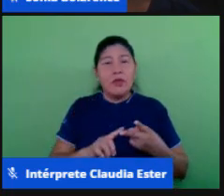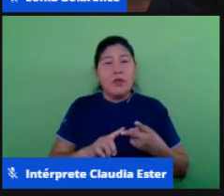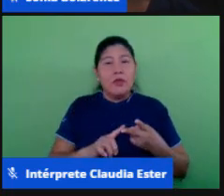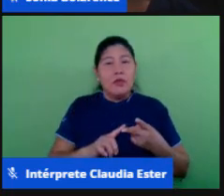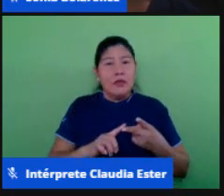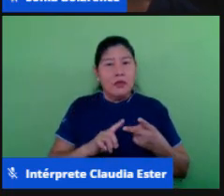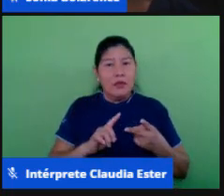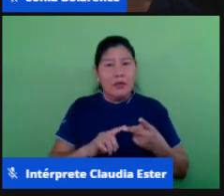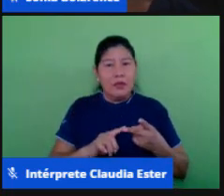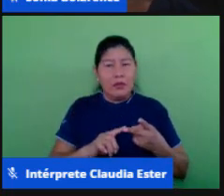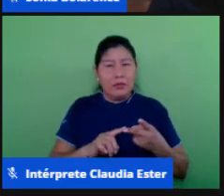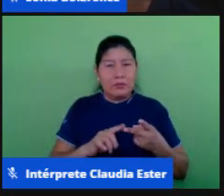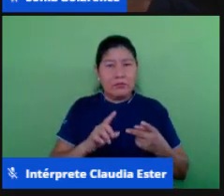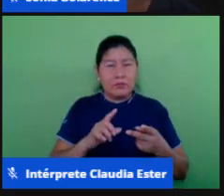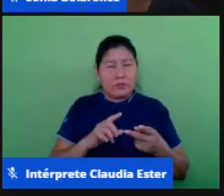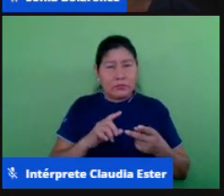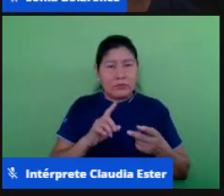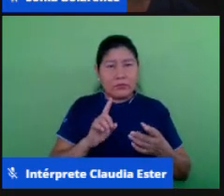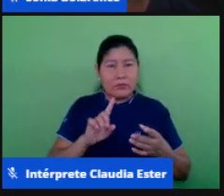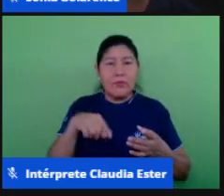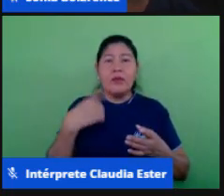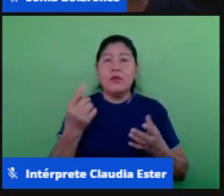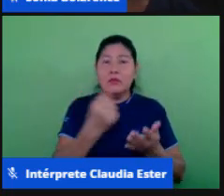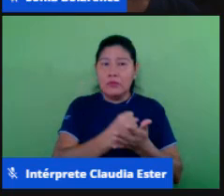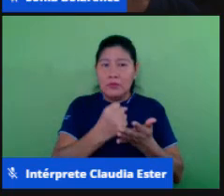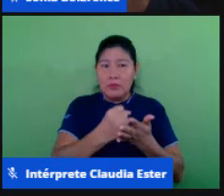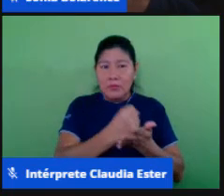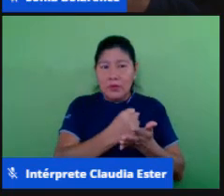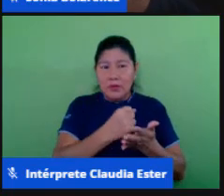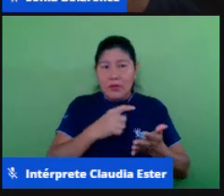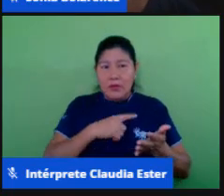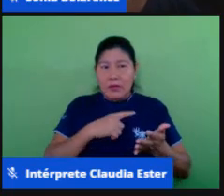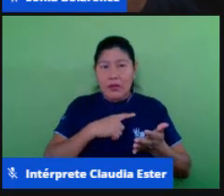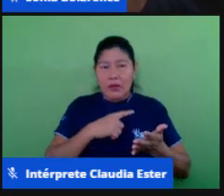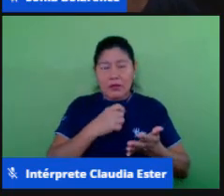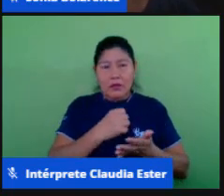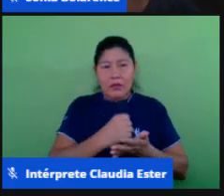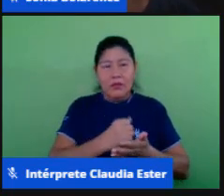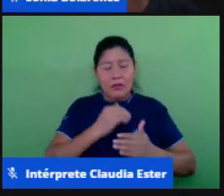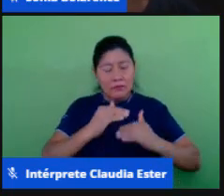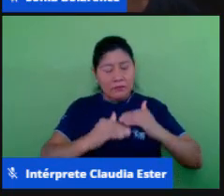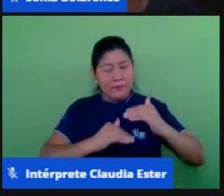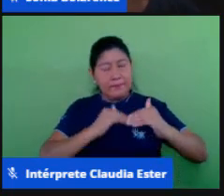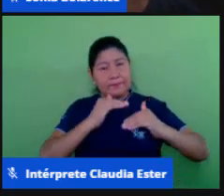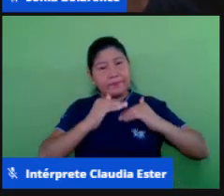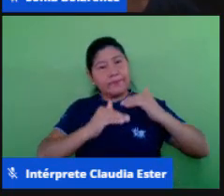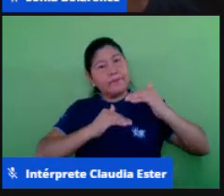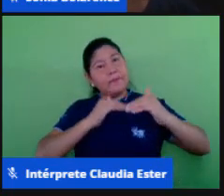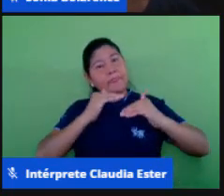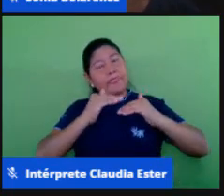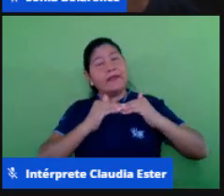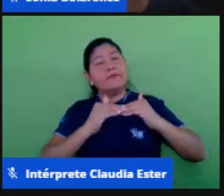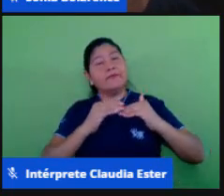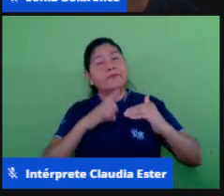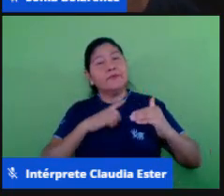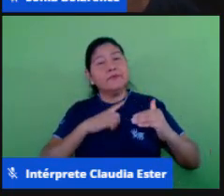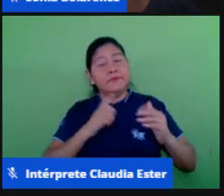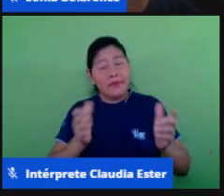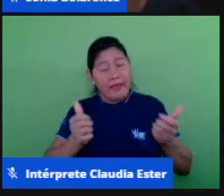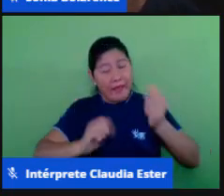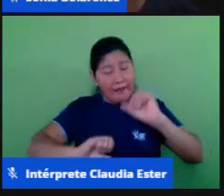desse documento dessa deliberação diz que o processo de avaliação ele será feito